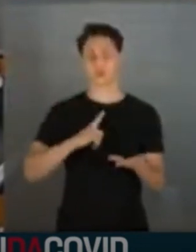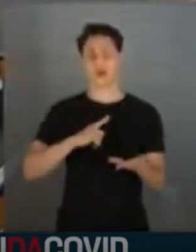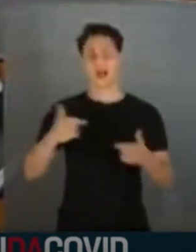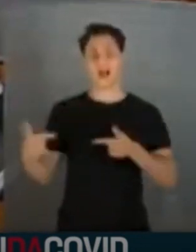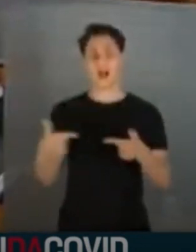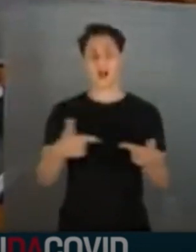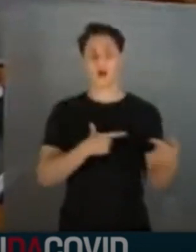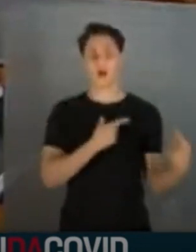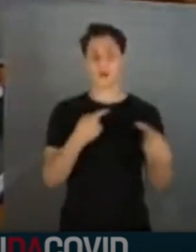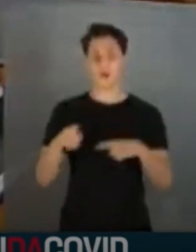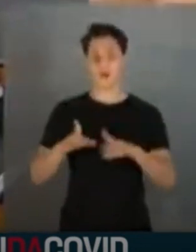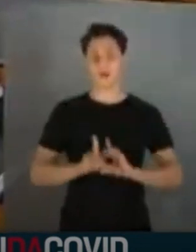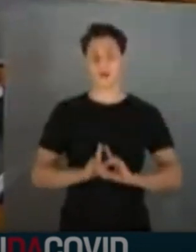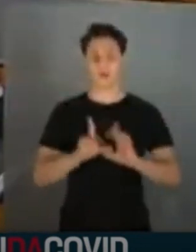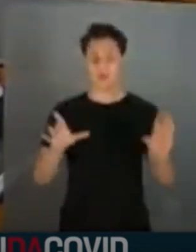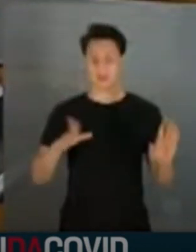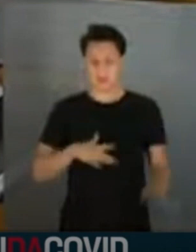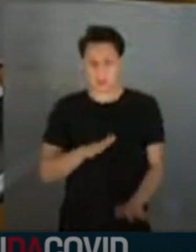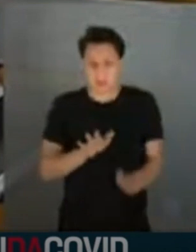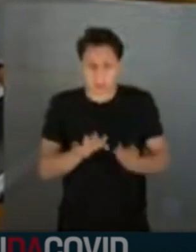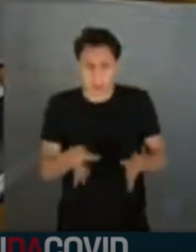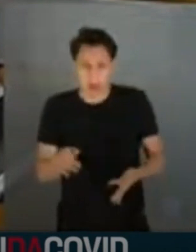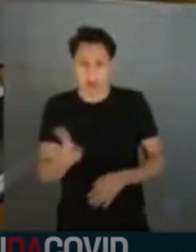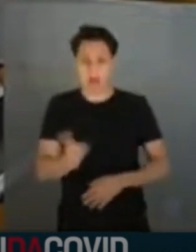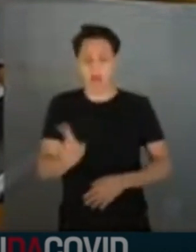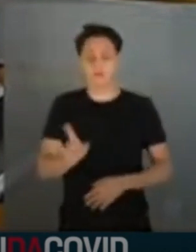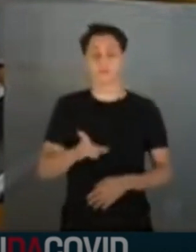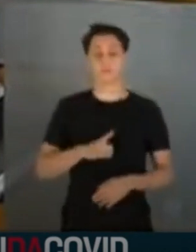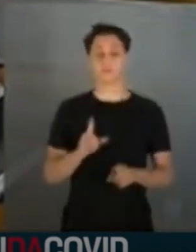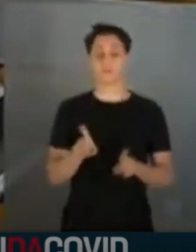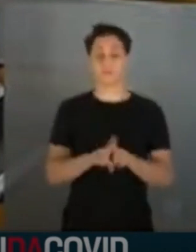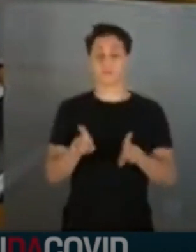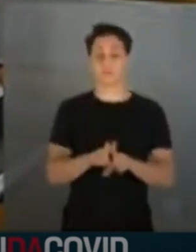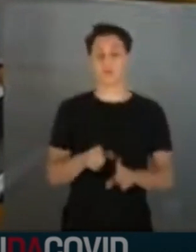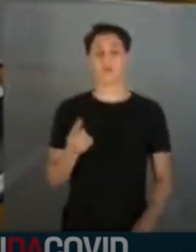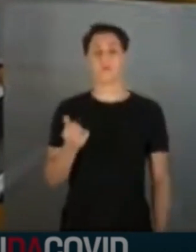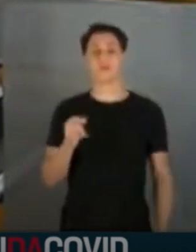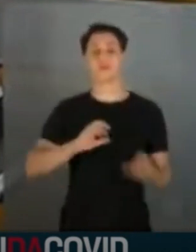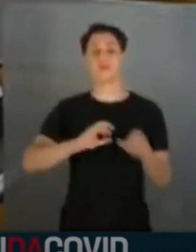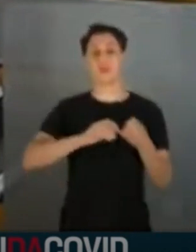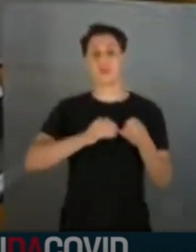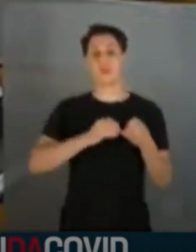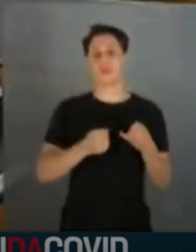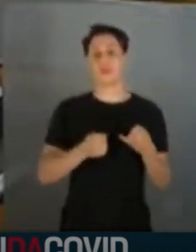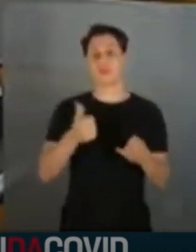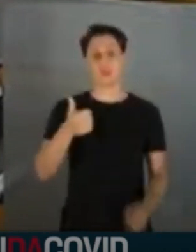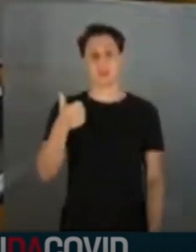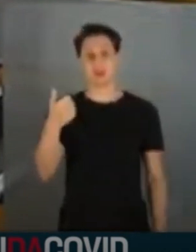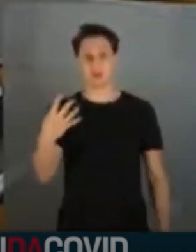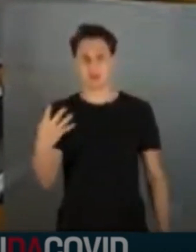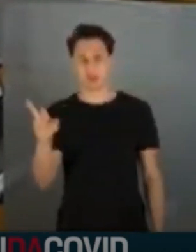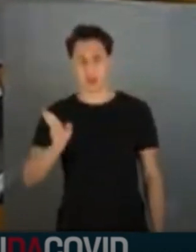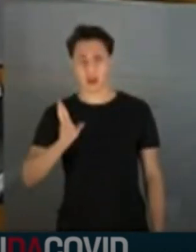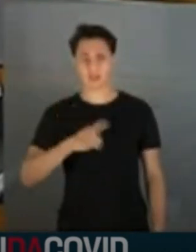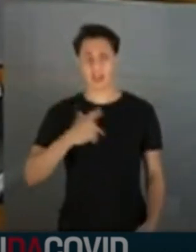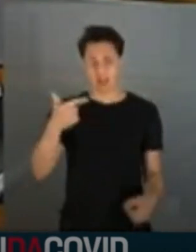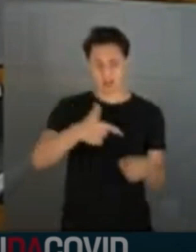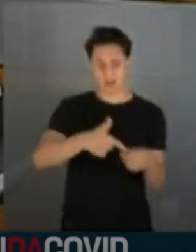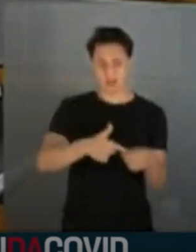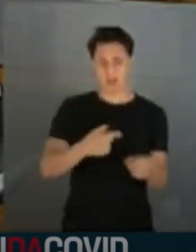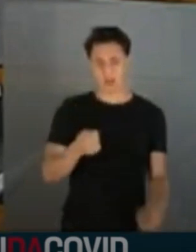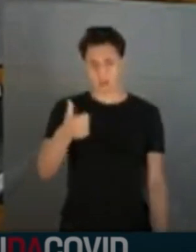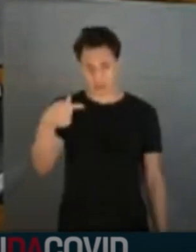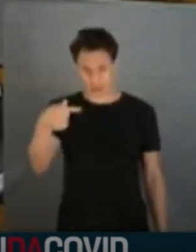atos contra a democracia. Como se não bastasse, presidente, o preço do feijão a quase 14, o preço da gasolina a 7,